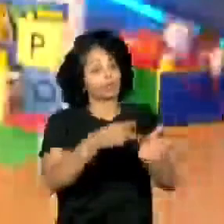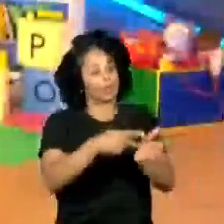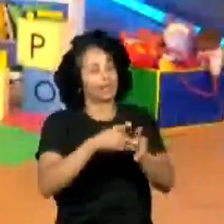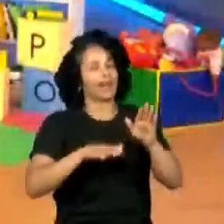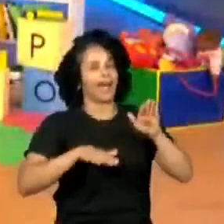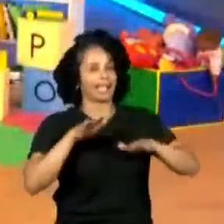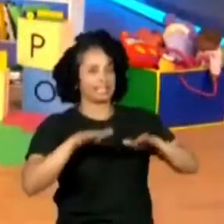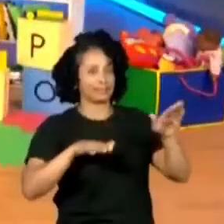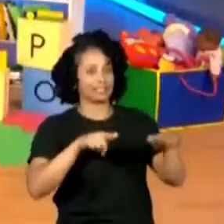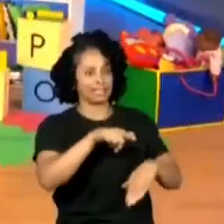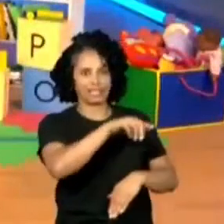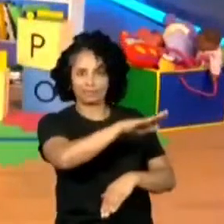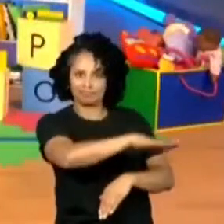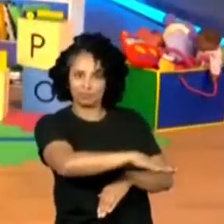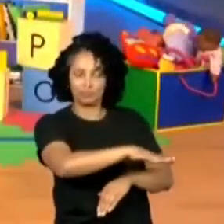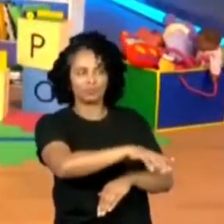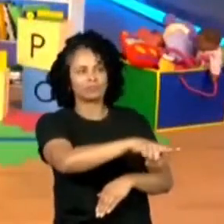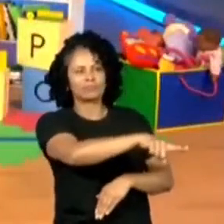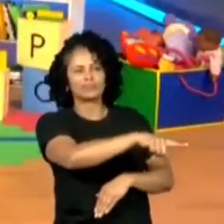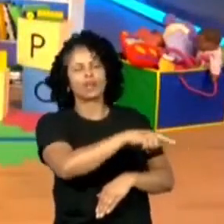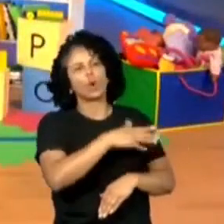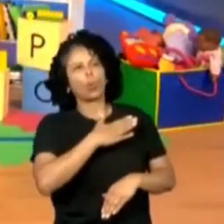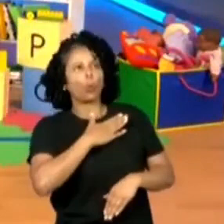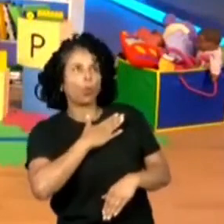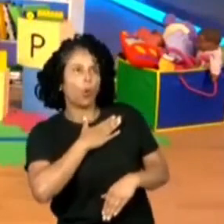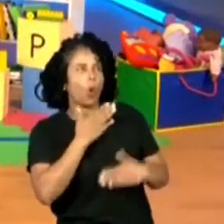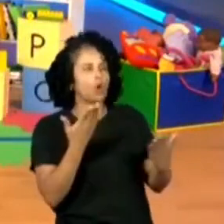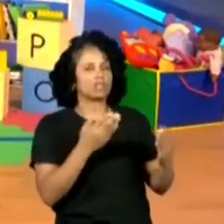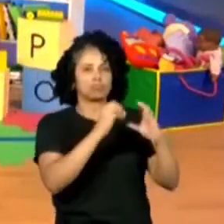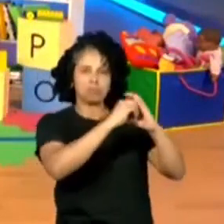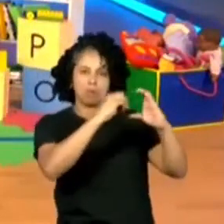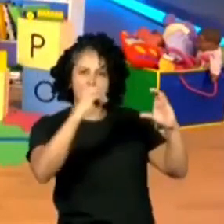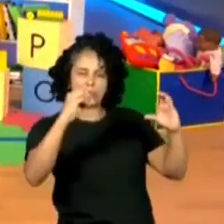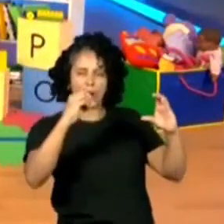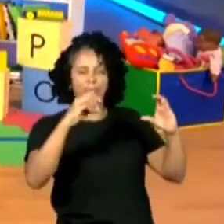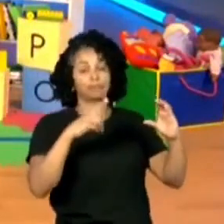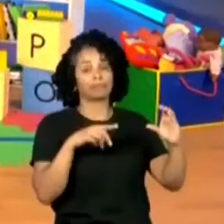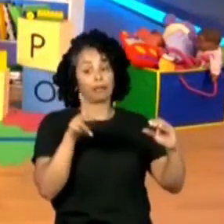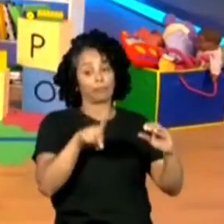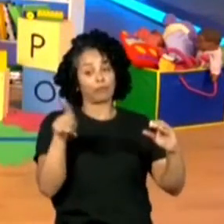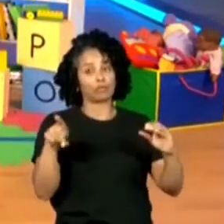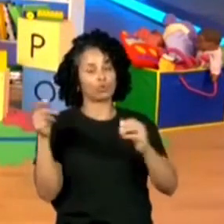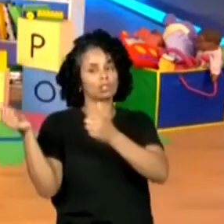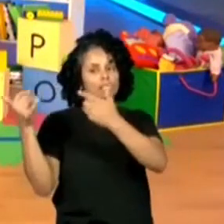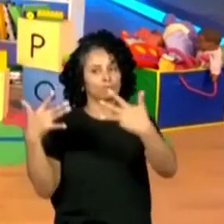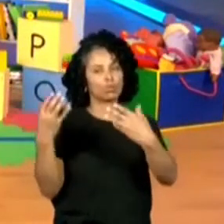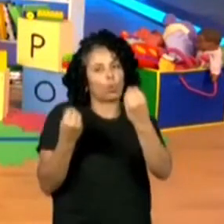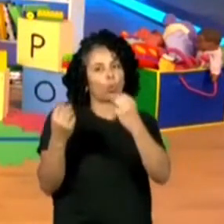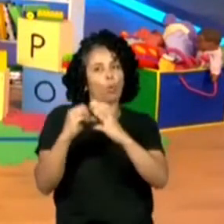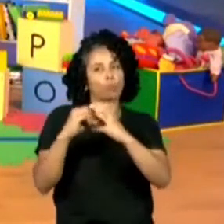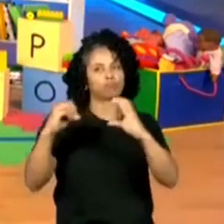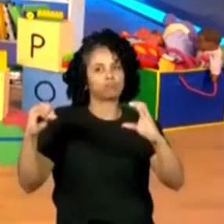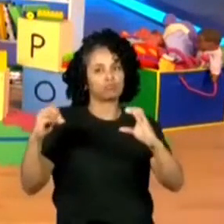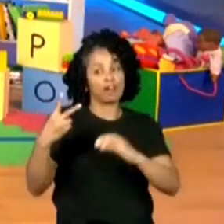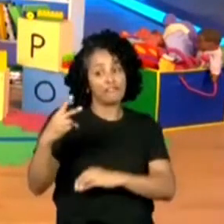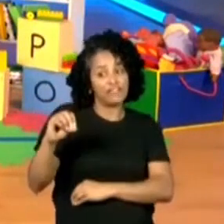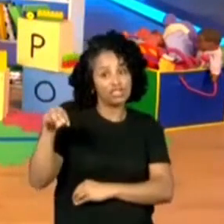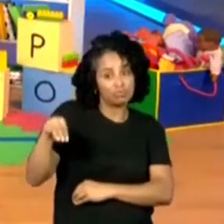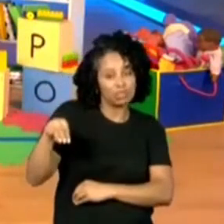gosta muito, por exemplo, de sistema solar. E aí, a professora deu uma aula, mas é só 20 minutinhos. E aí, ele